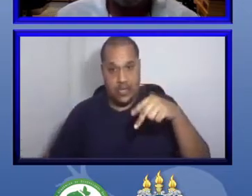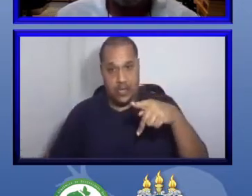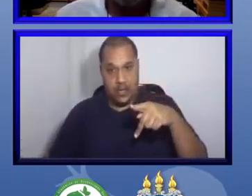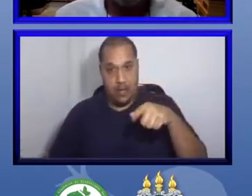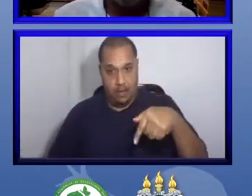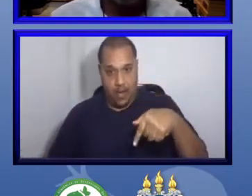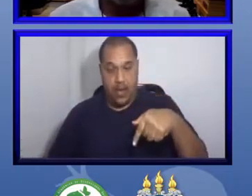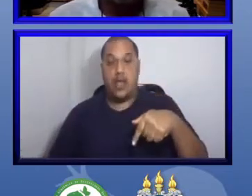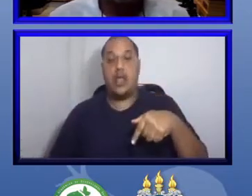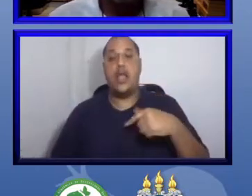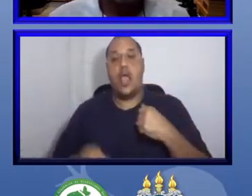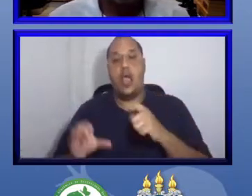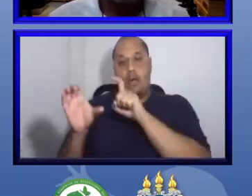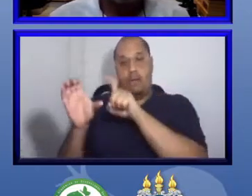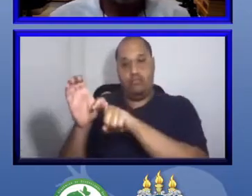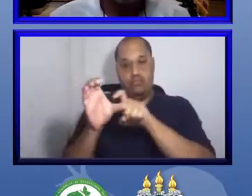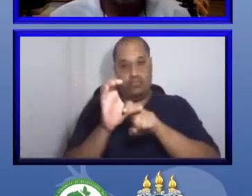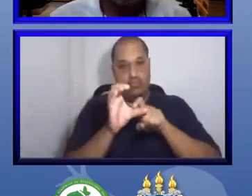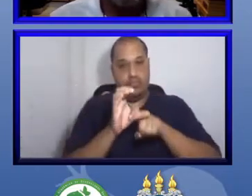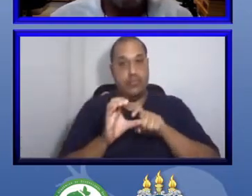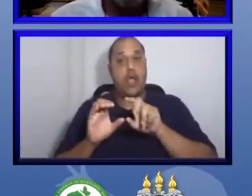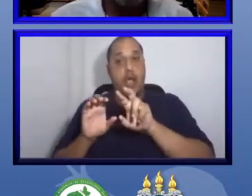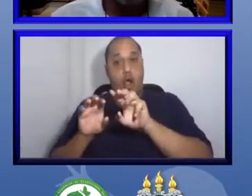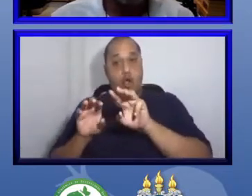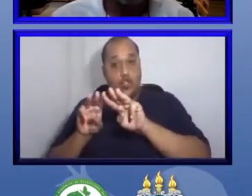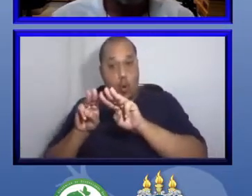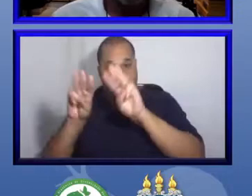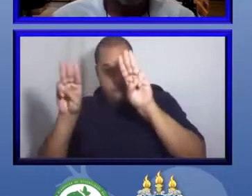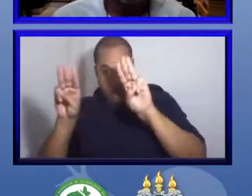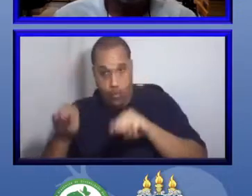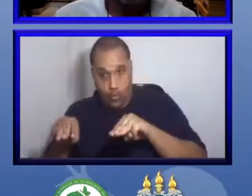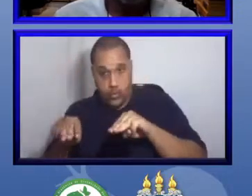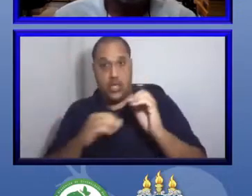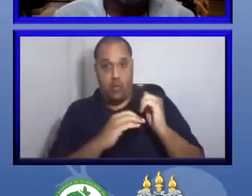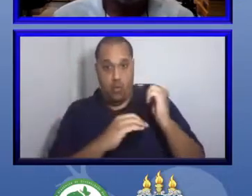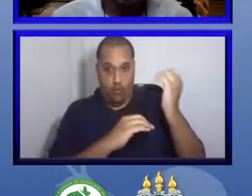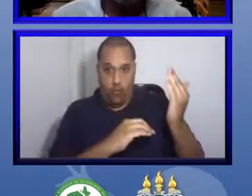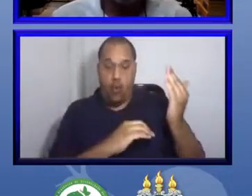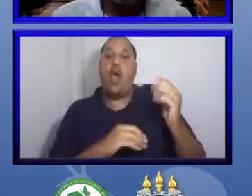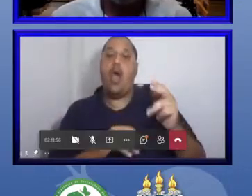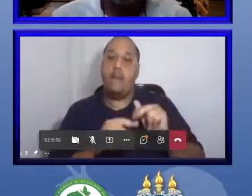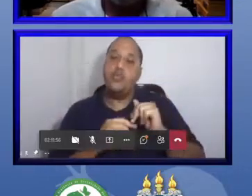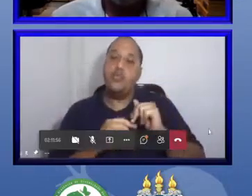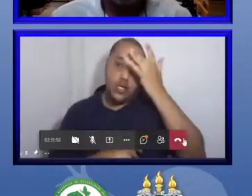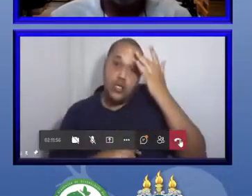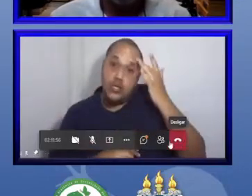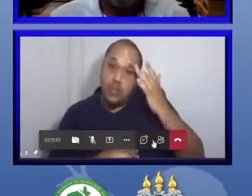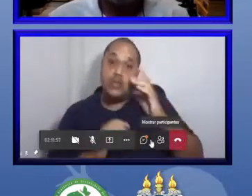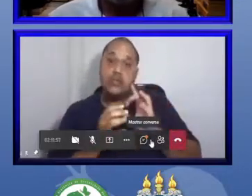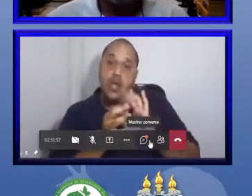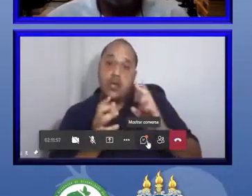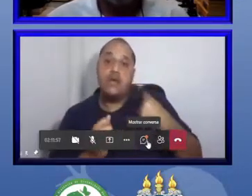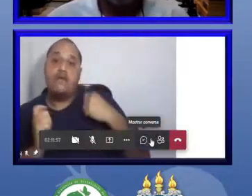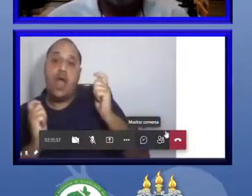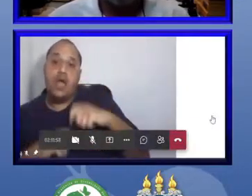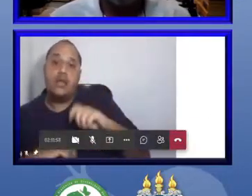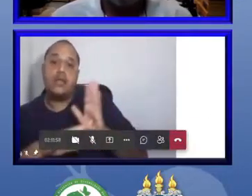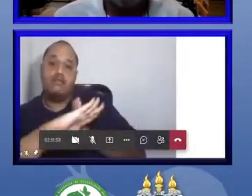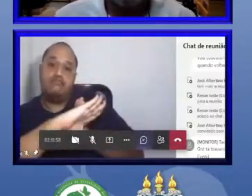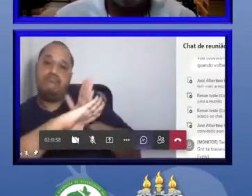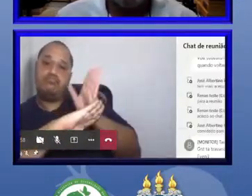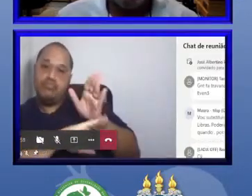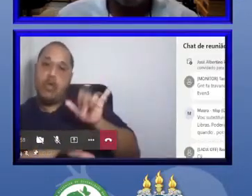forma que as pessoas pudessem visitar e ir lá colher as informações, o máximo de